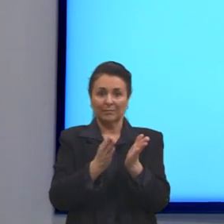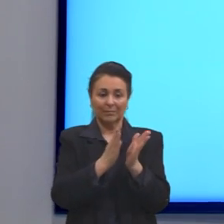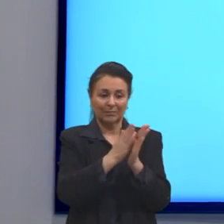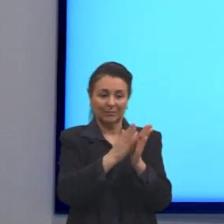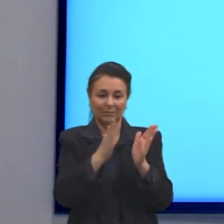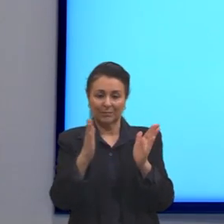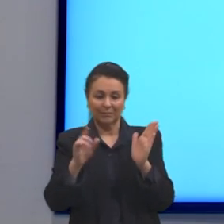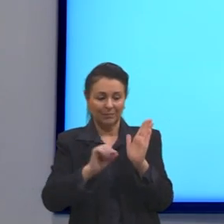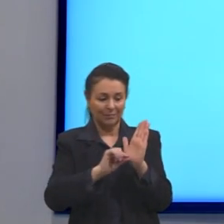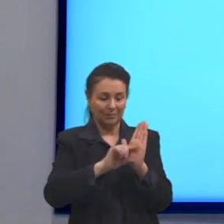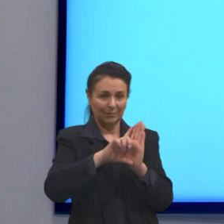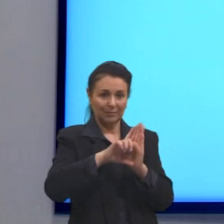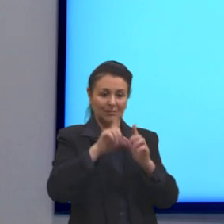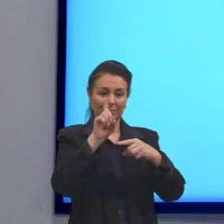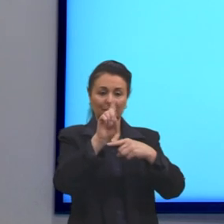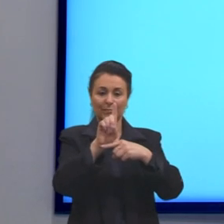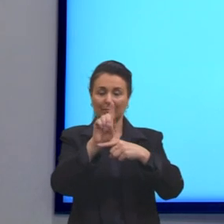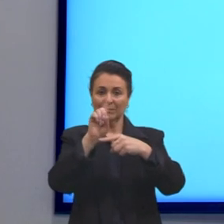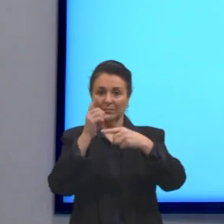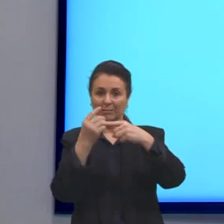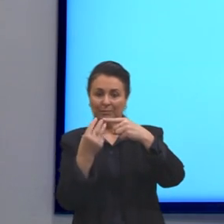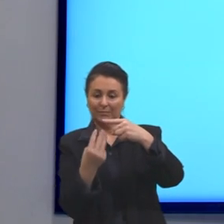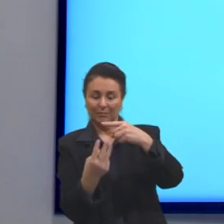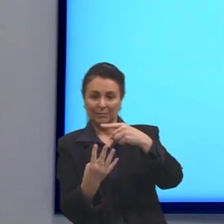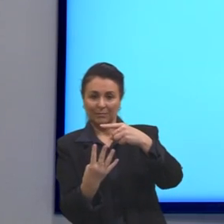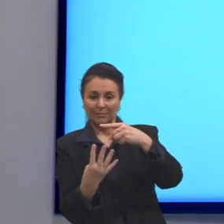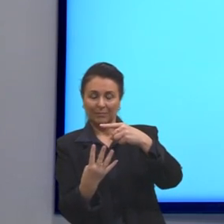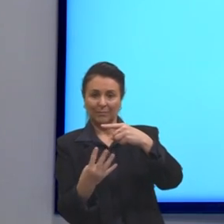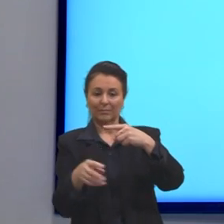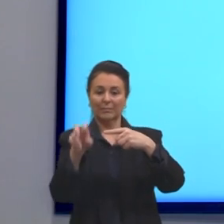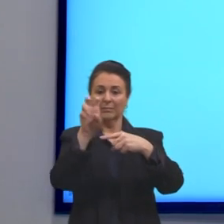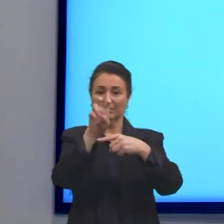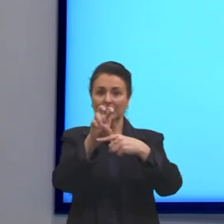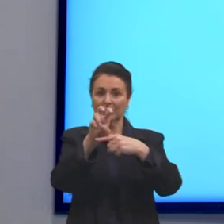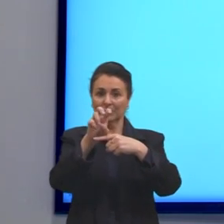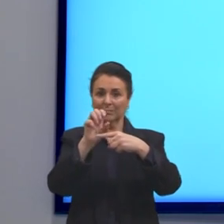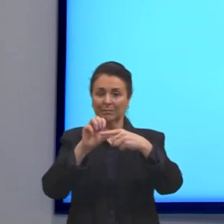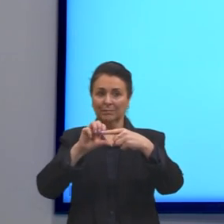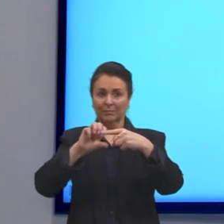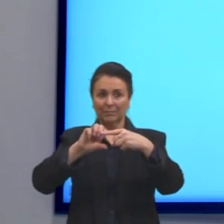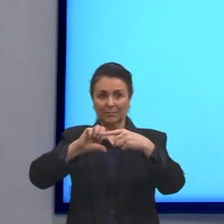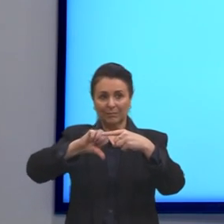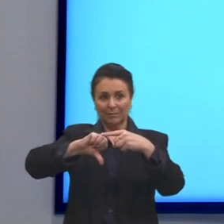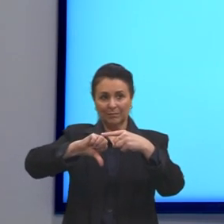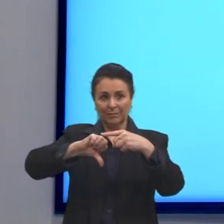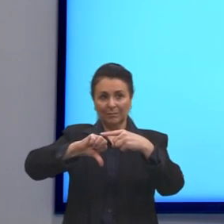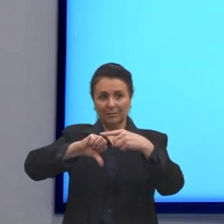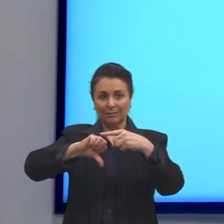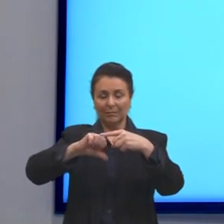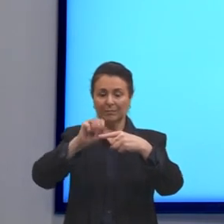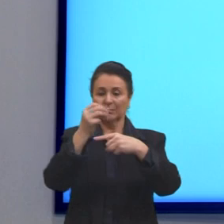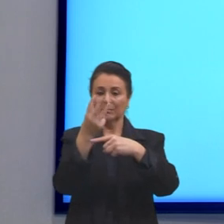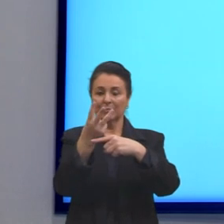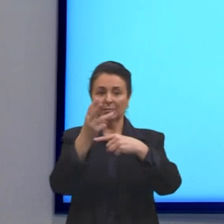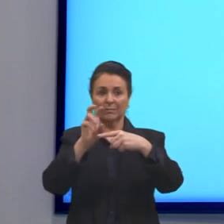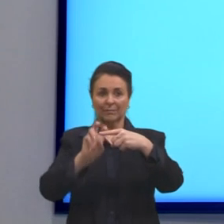1 quarto, 5 nonos, 3 quintos e 2 terços.